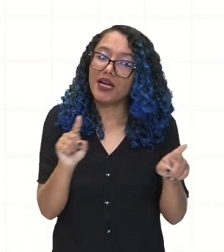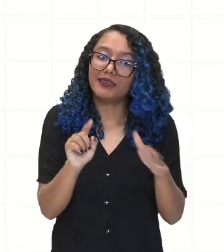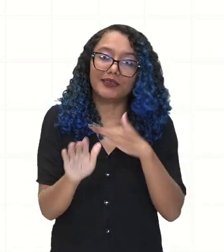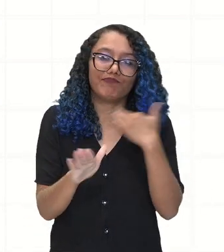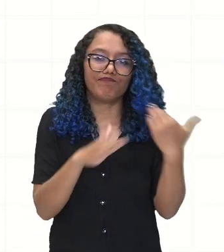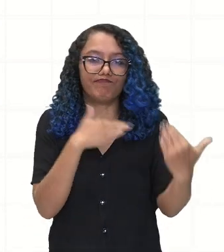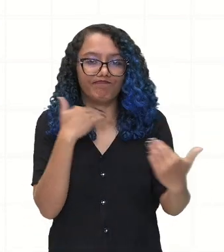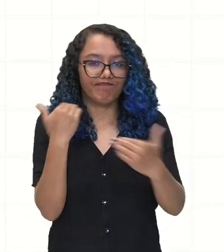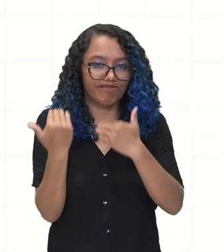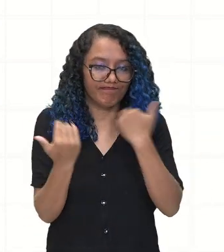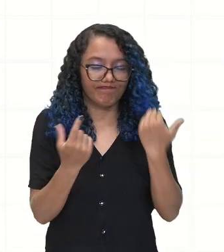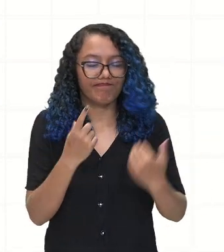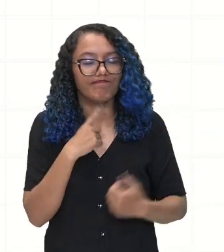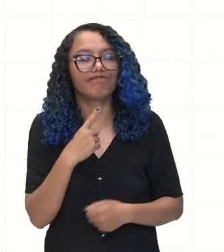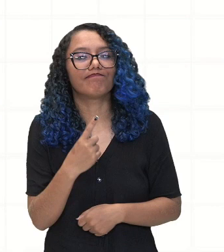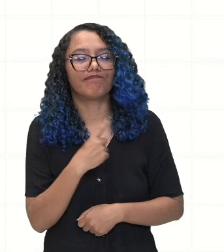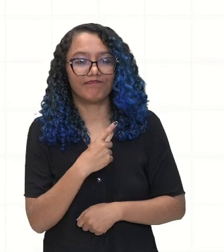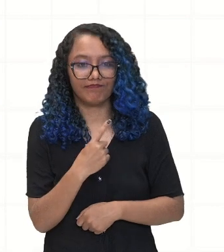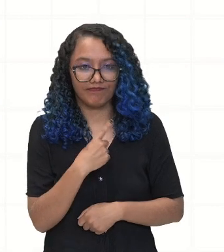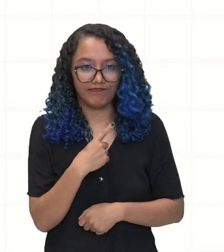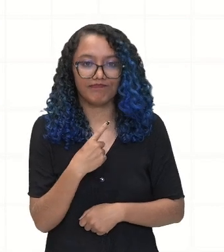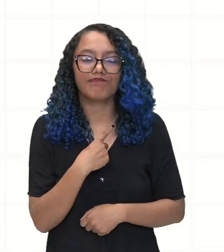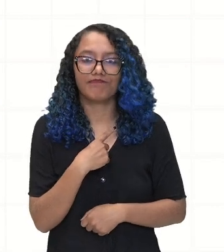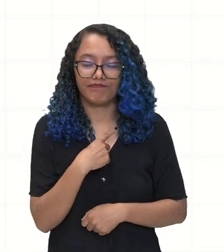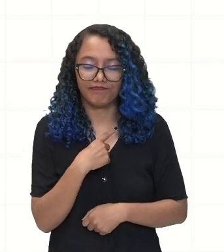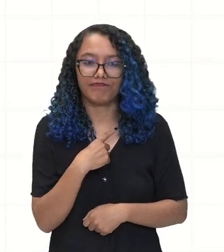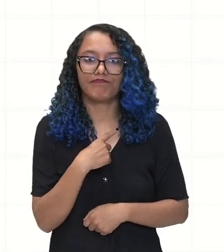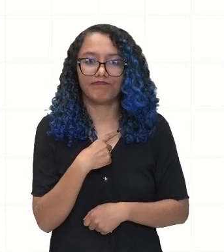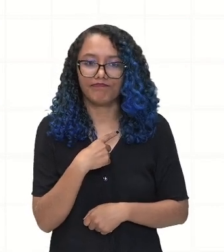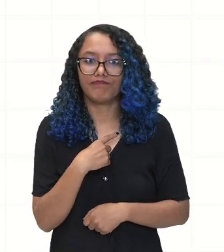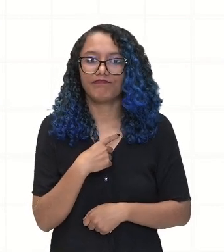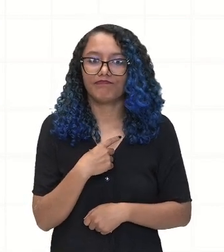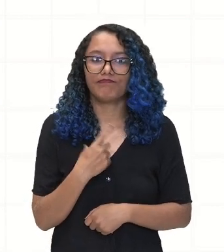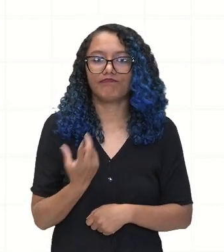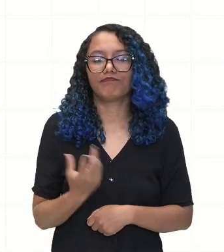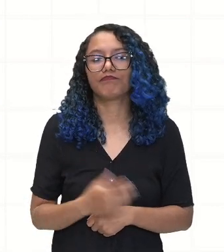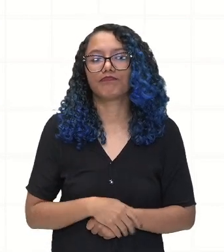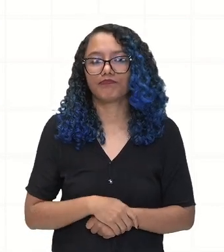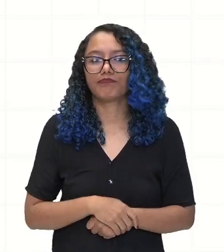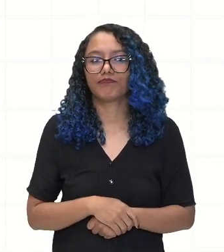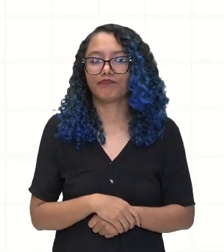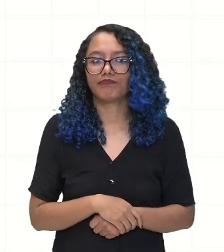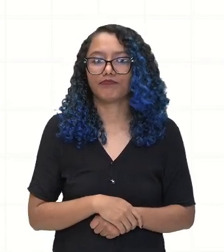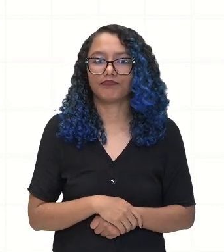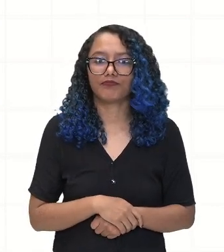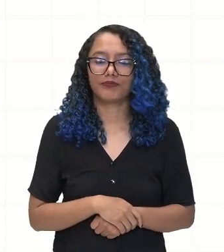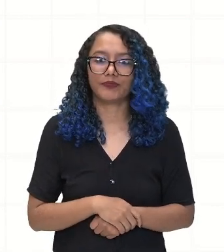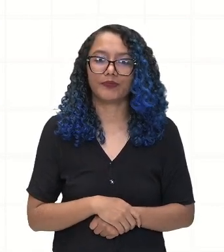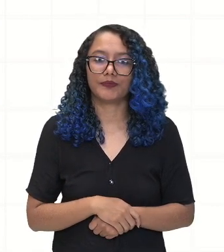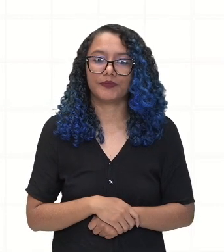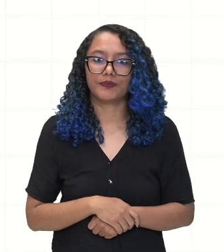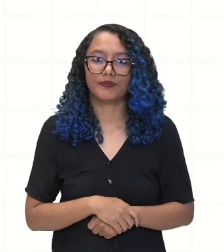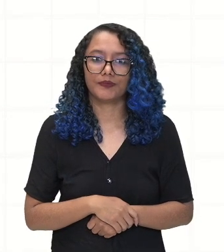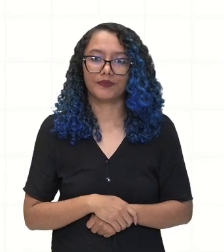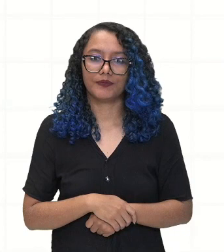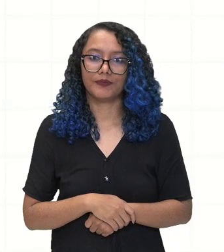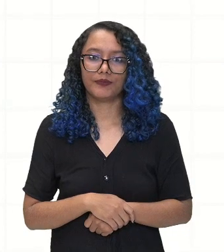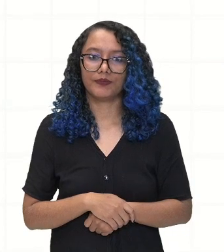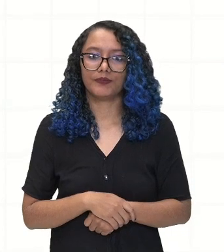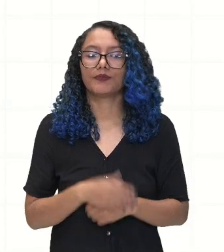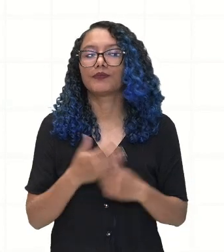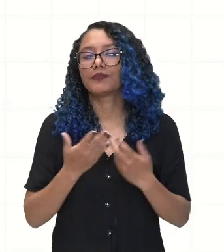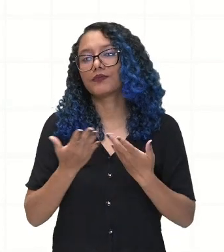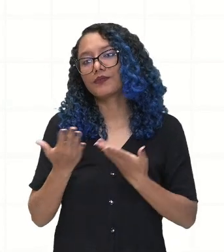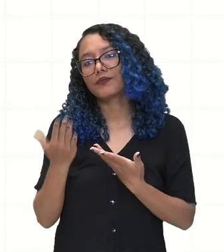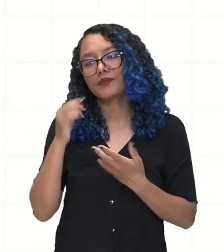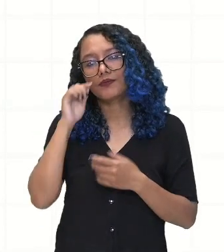entre os guaranis e também os europeus. Ok? Então, observem